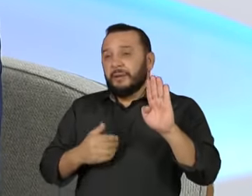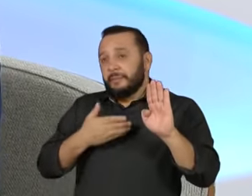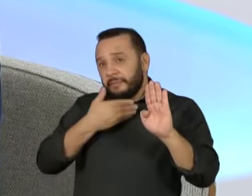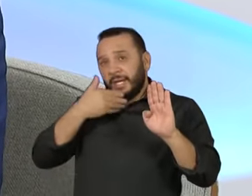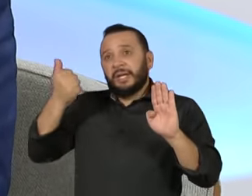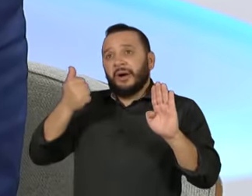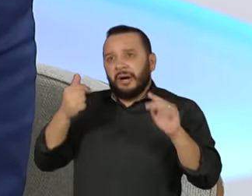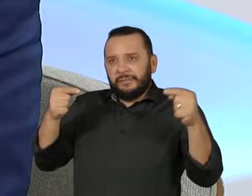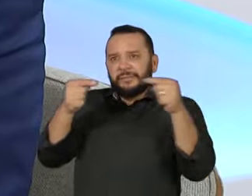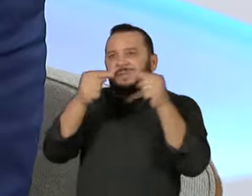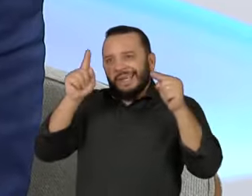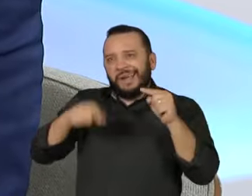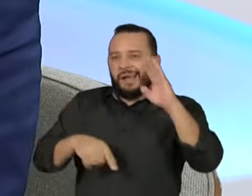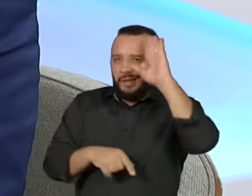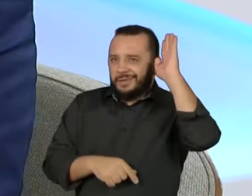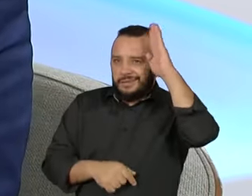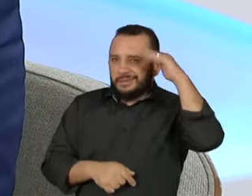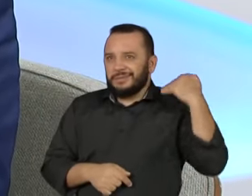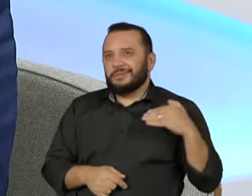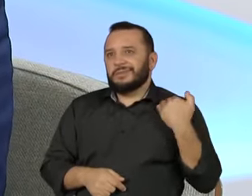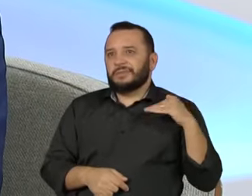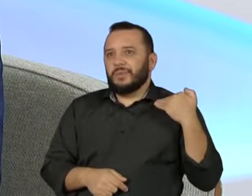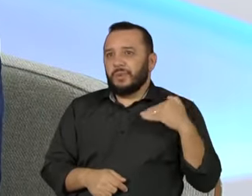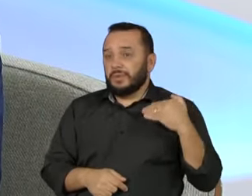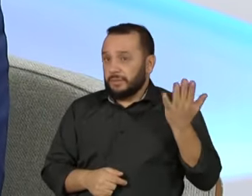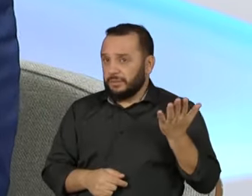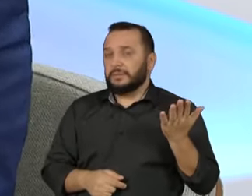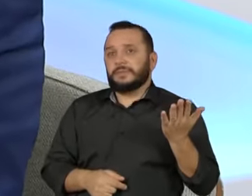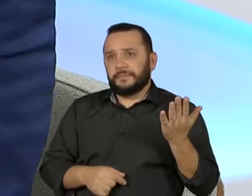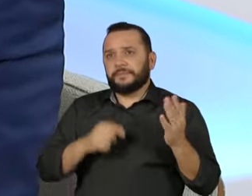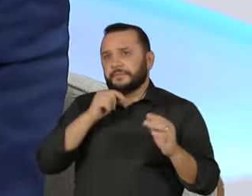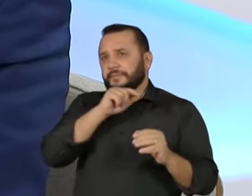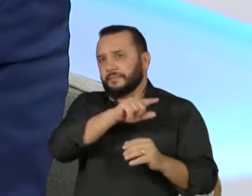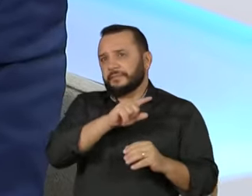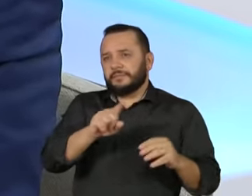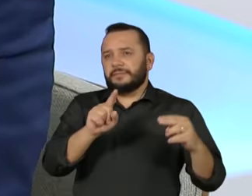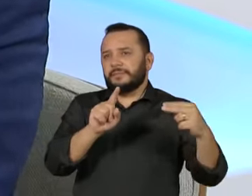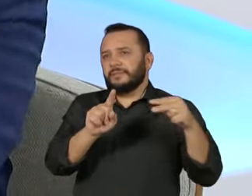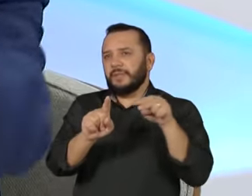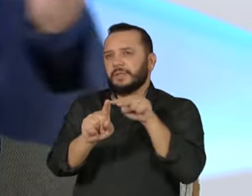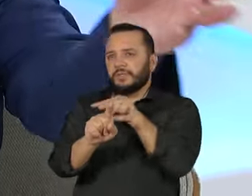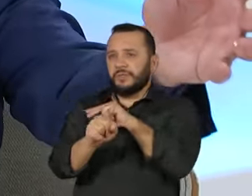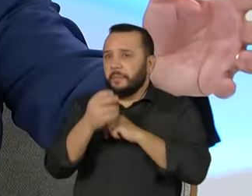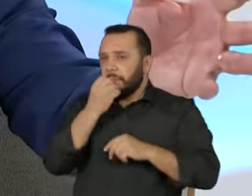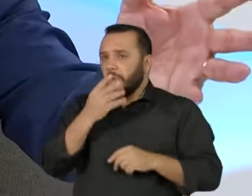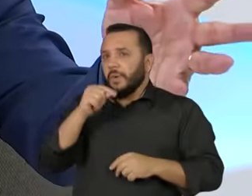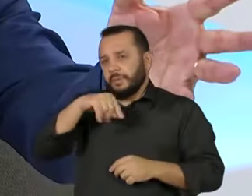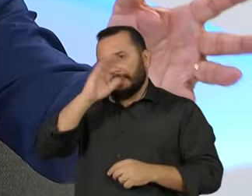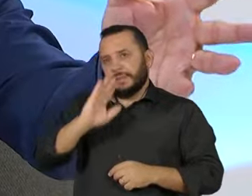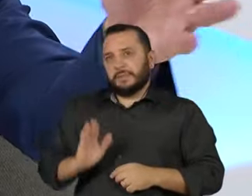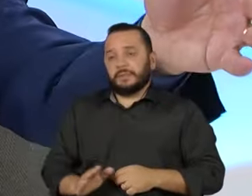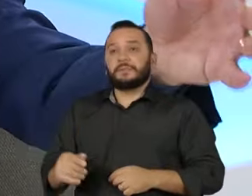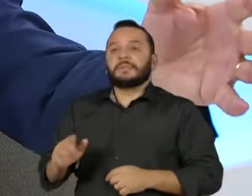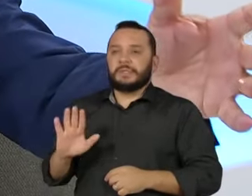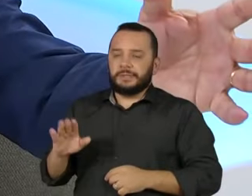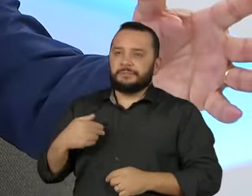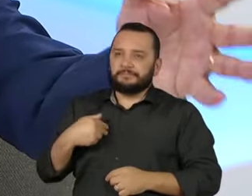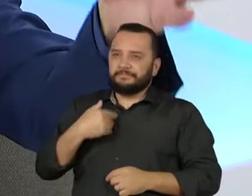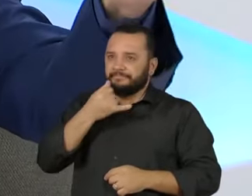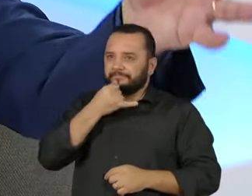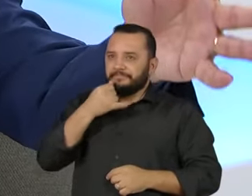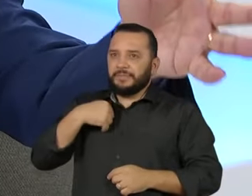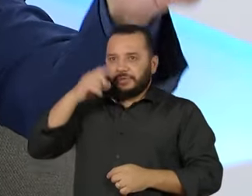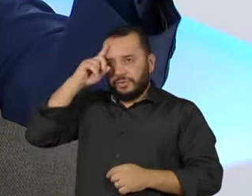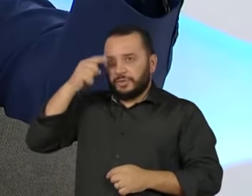é a Simone Tebbit, sabe, com a sua visão para o Brasil. Fiquei chateado dias